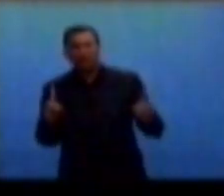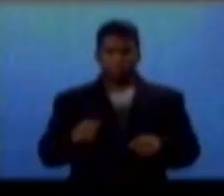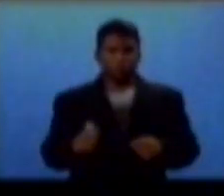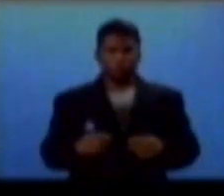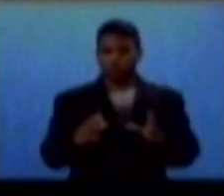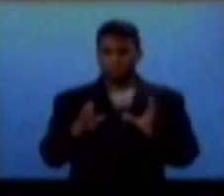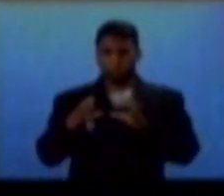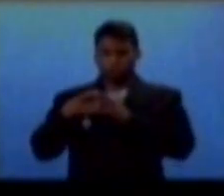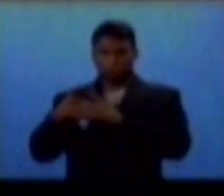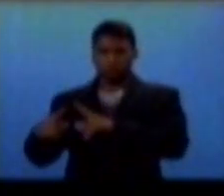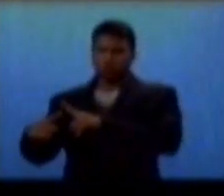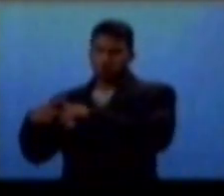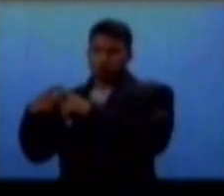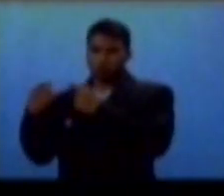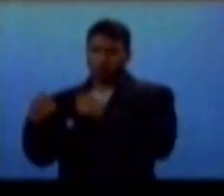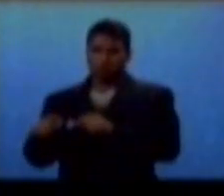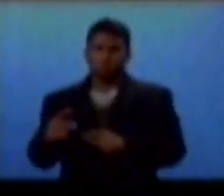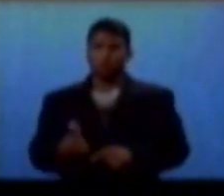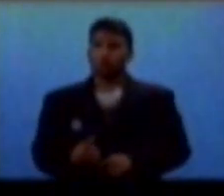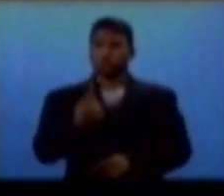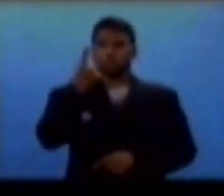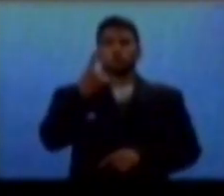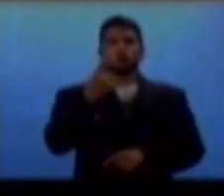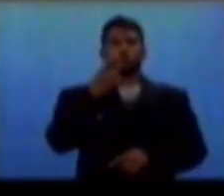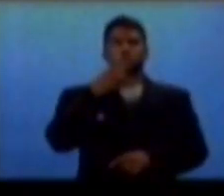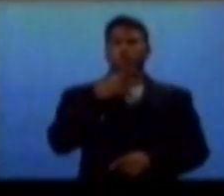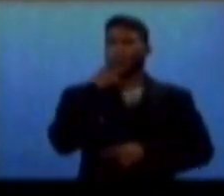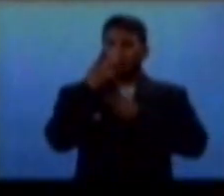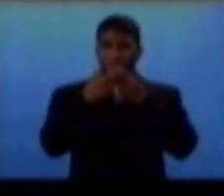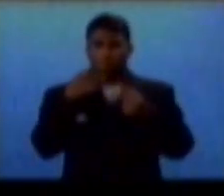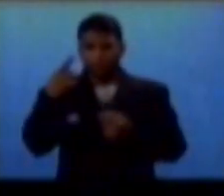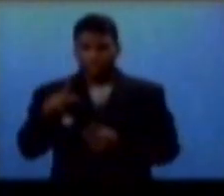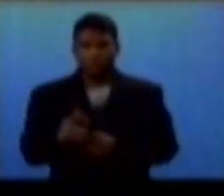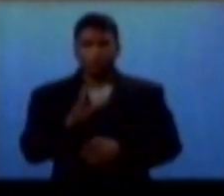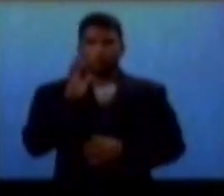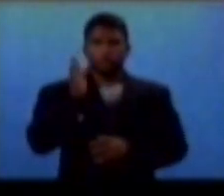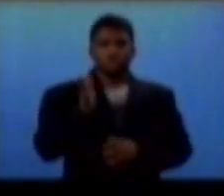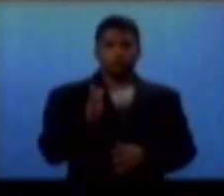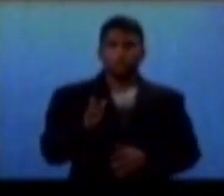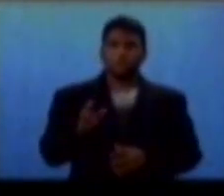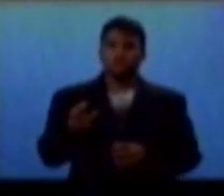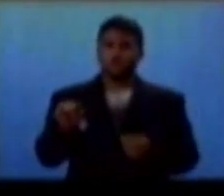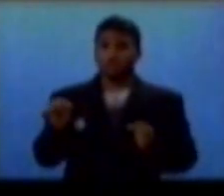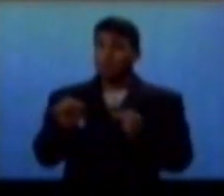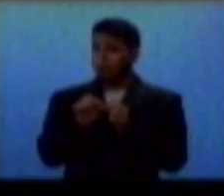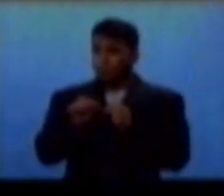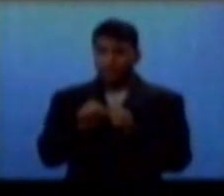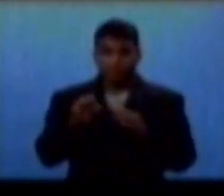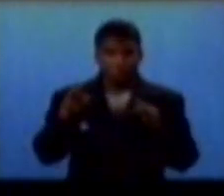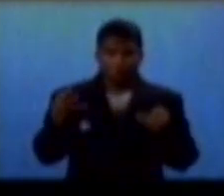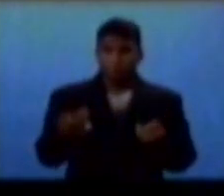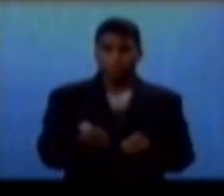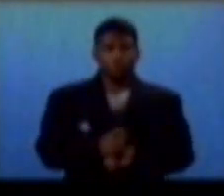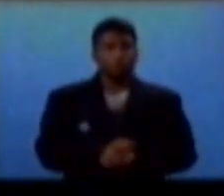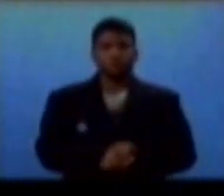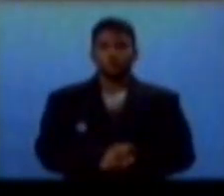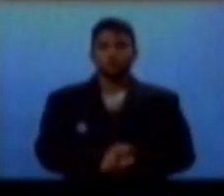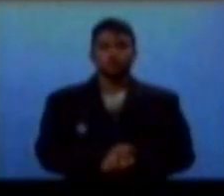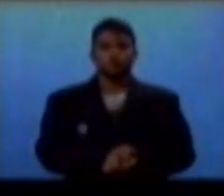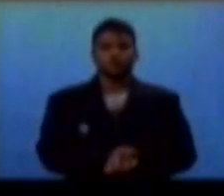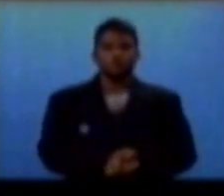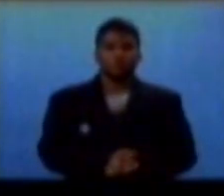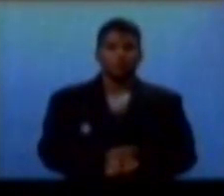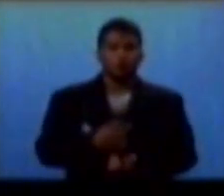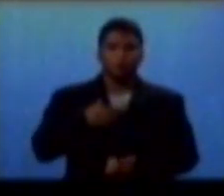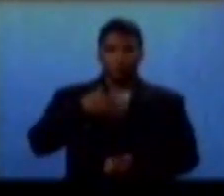governador. Ele, sozinho, com essas declarações dele, já constitui-se na oposição. Eu tenho a